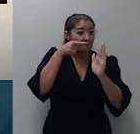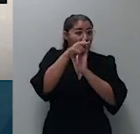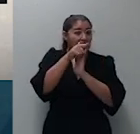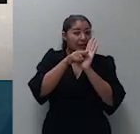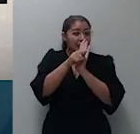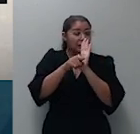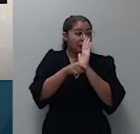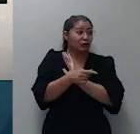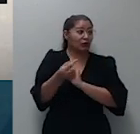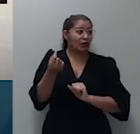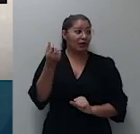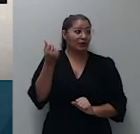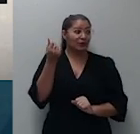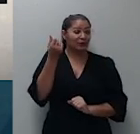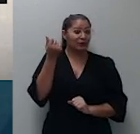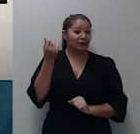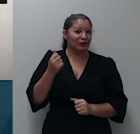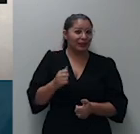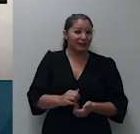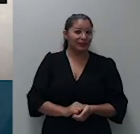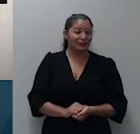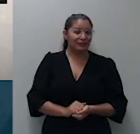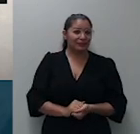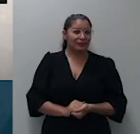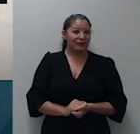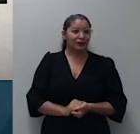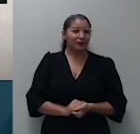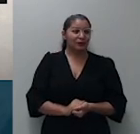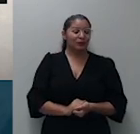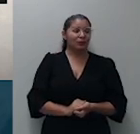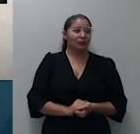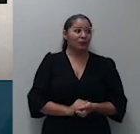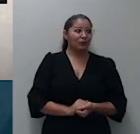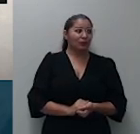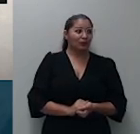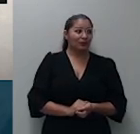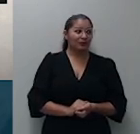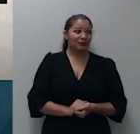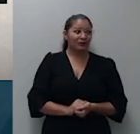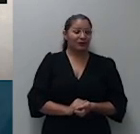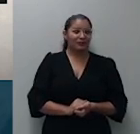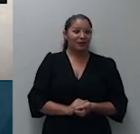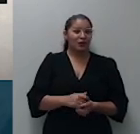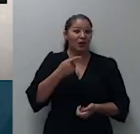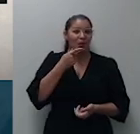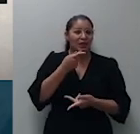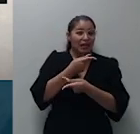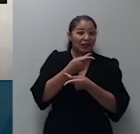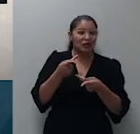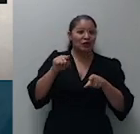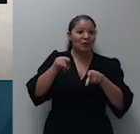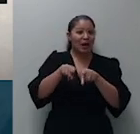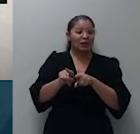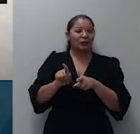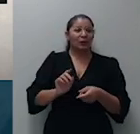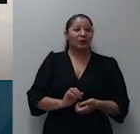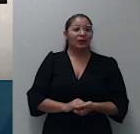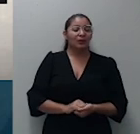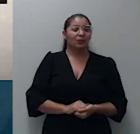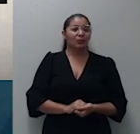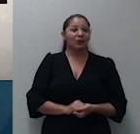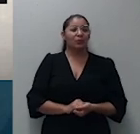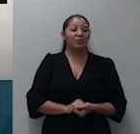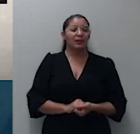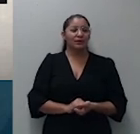indenização nesse contexto prossigo eu para alterar a conclusão do tribunal local no sentido de que a sentença